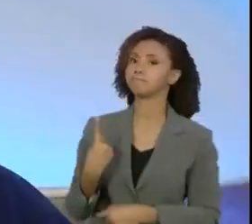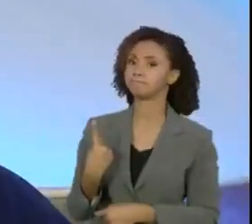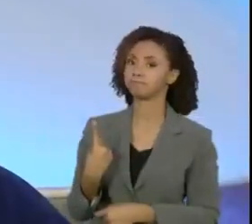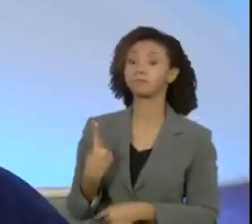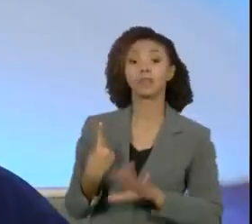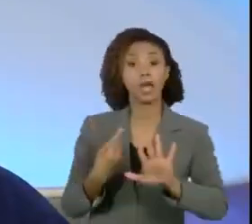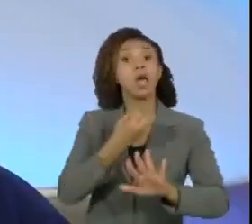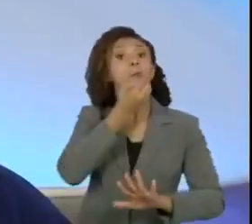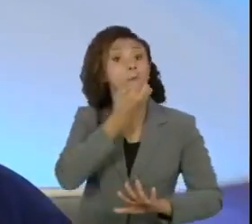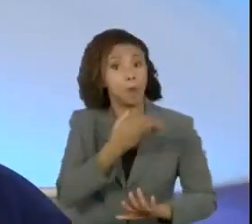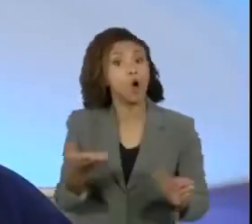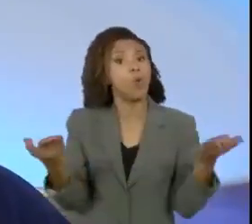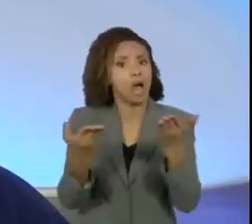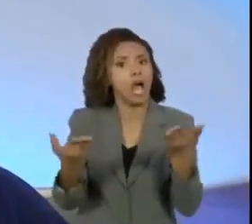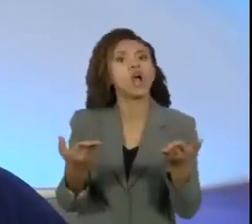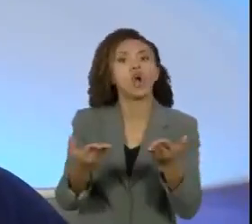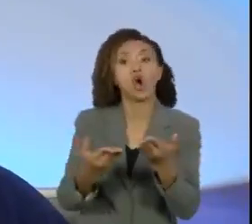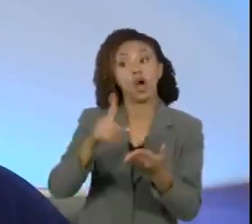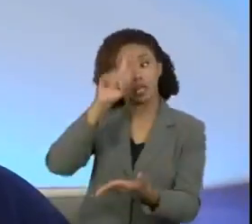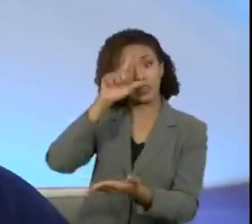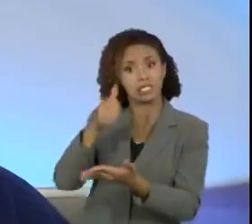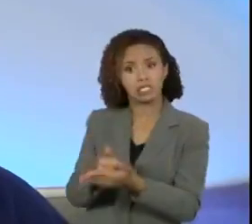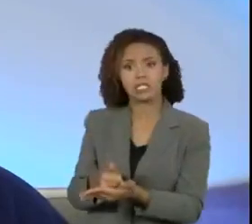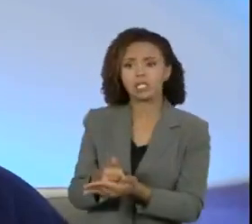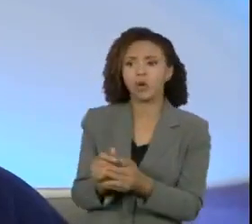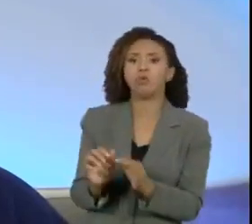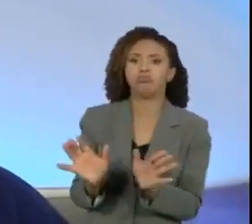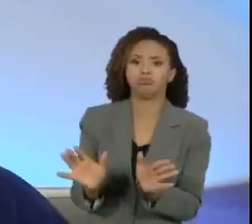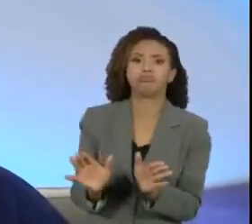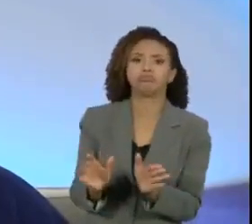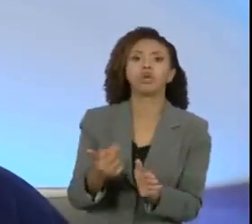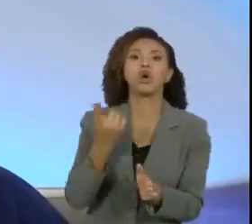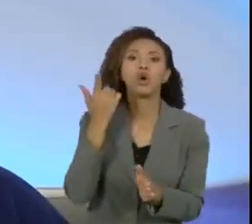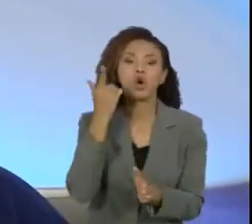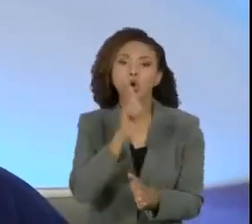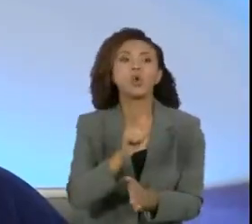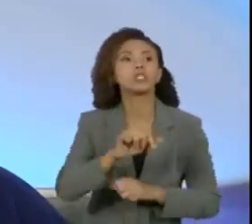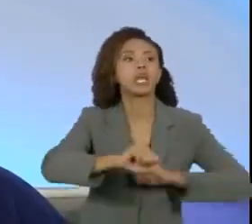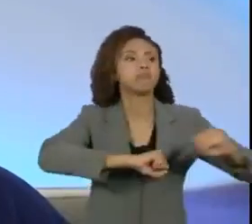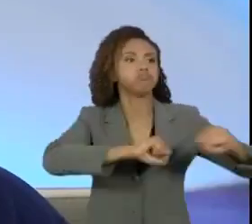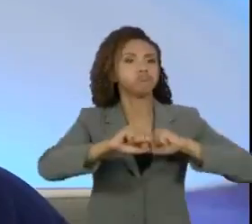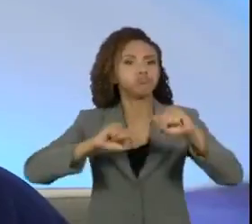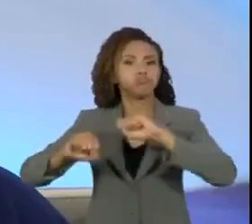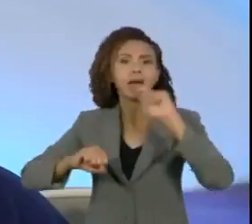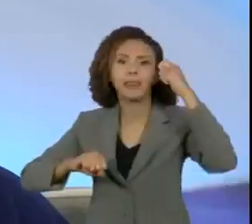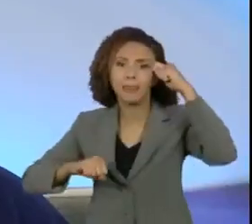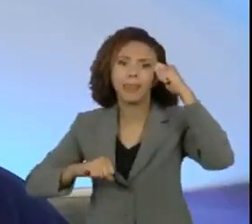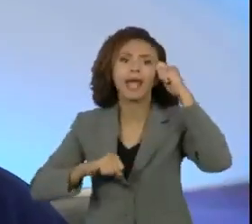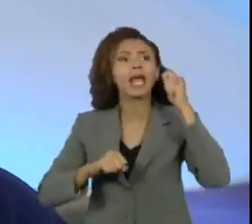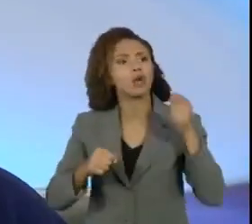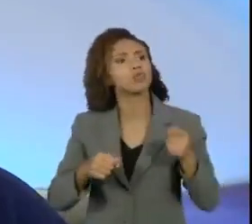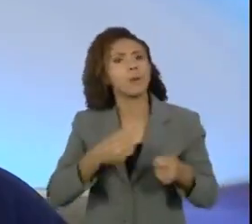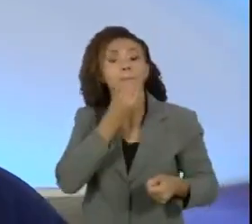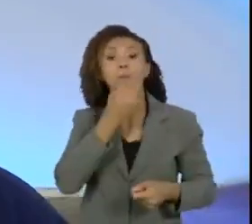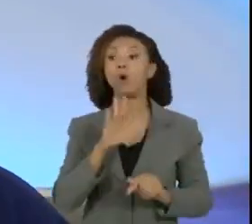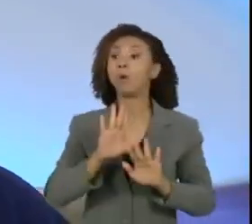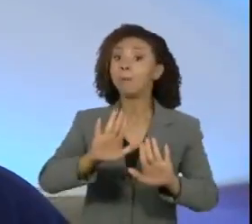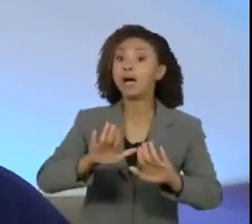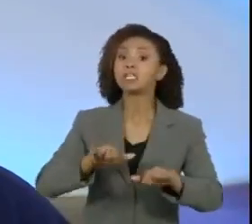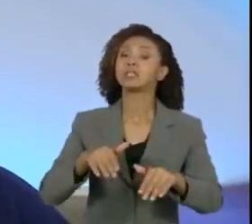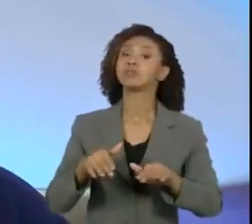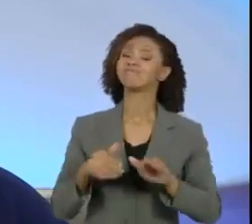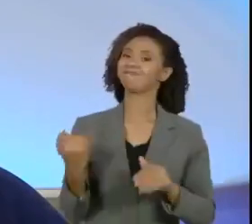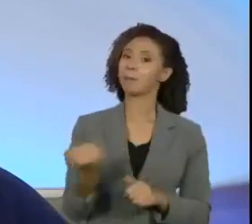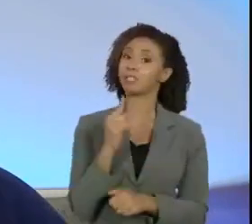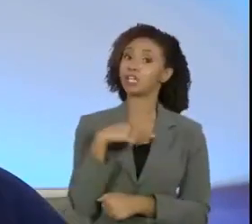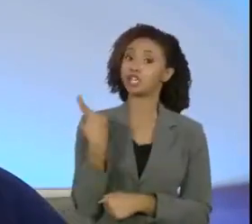isso, que bom que saiu essa decisão fruto de reivindicações dos próprios movimentos negros, mas o quanto que é importante nós nos mobilizarmos em